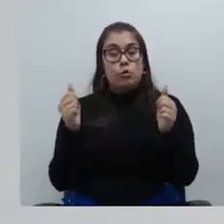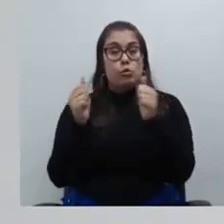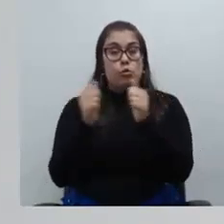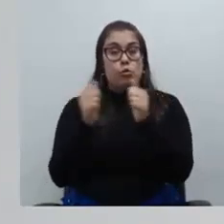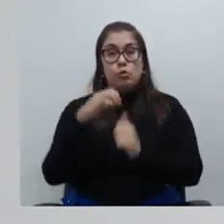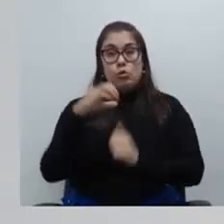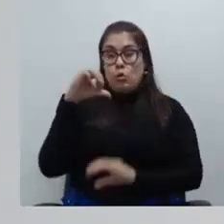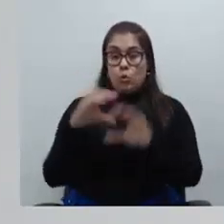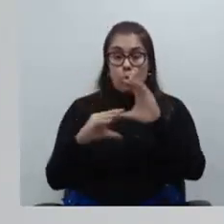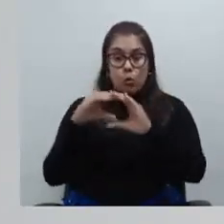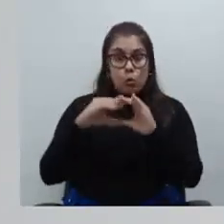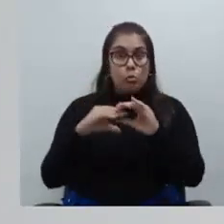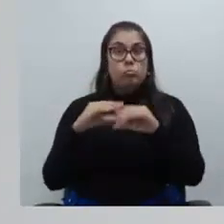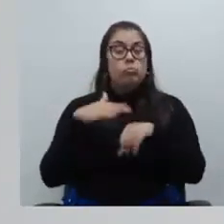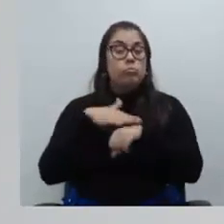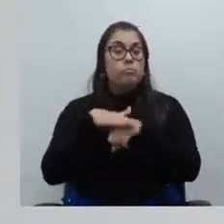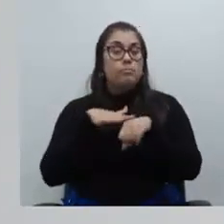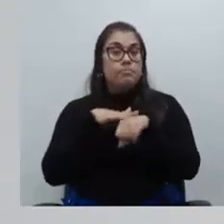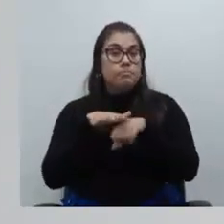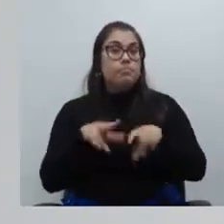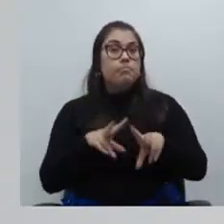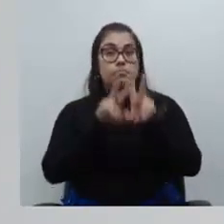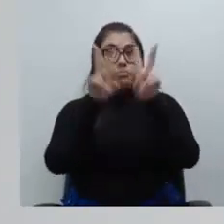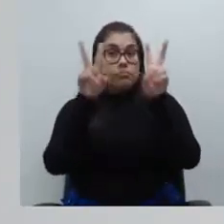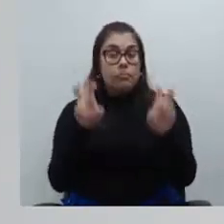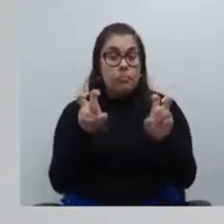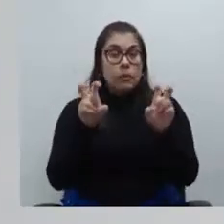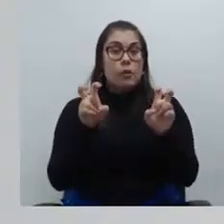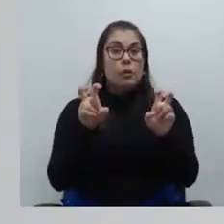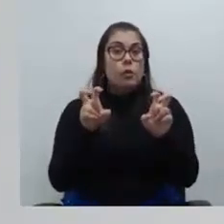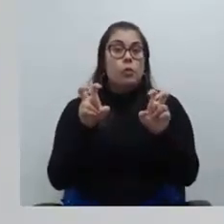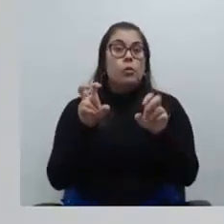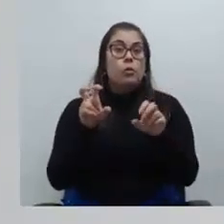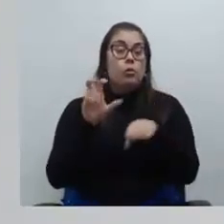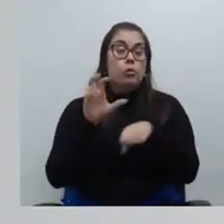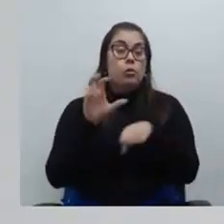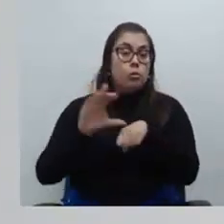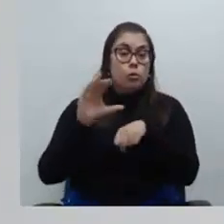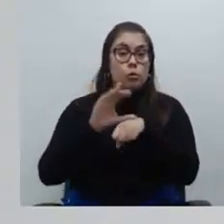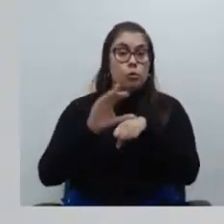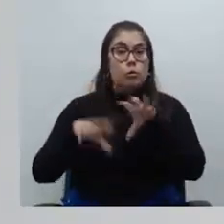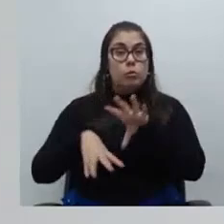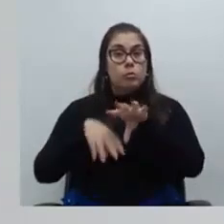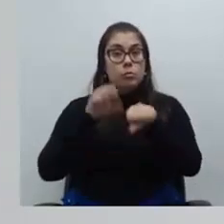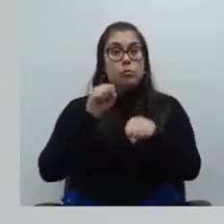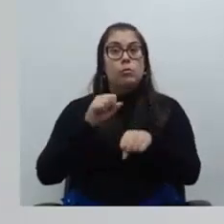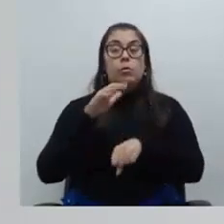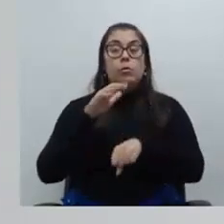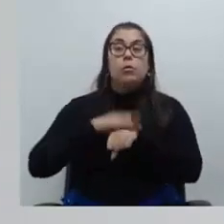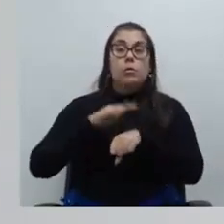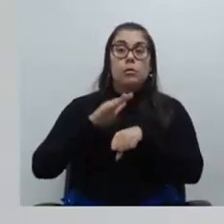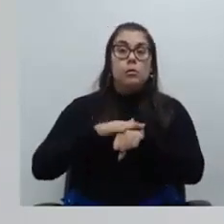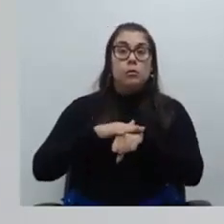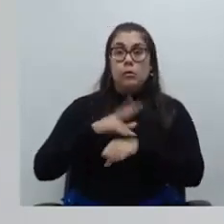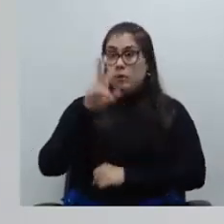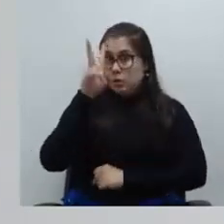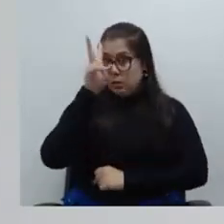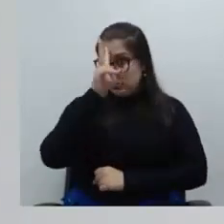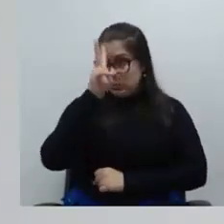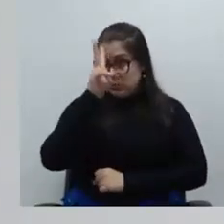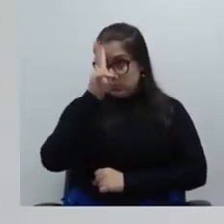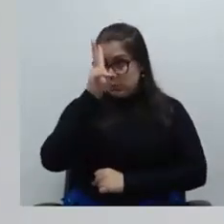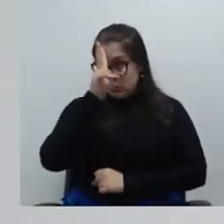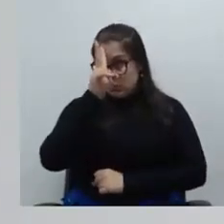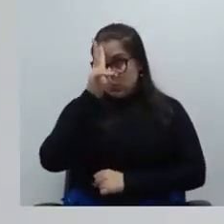do nono concurso conversando com eles no curso de formação inclusive sobre o que eles farão a partir de segunda-feira